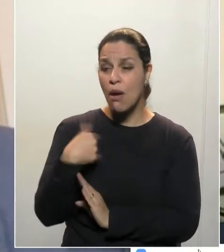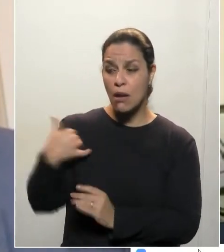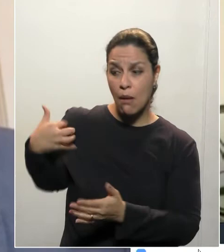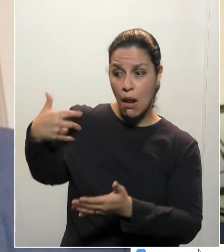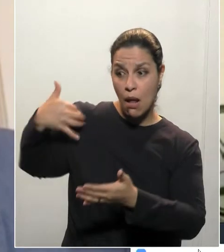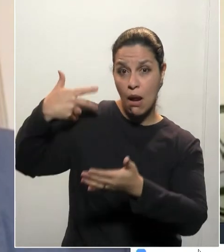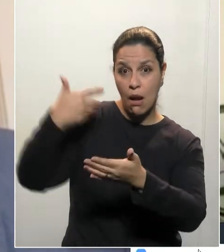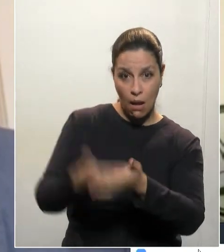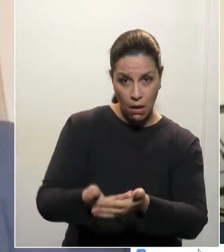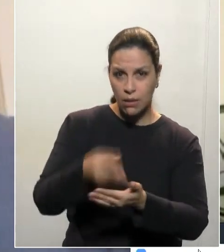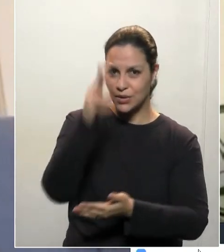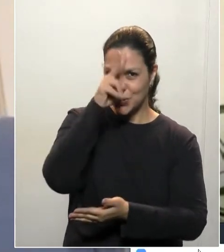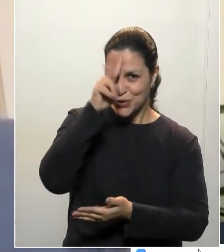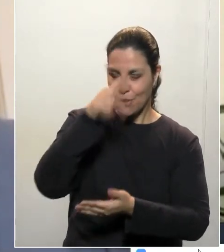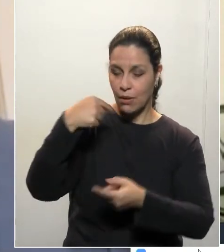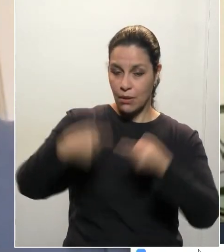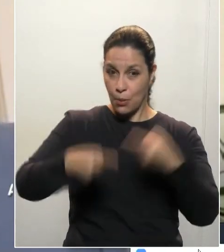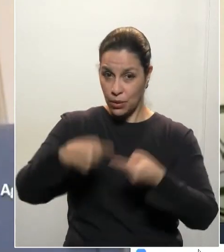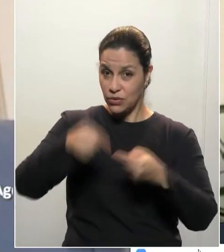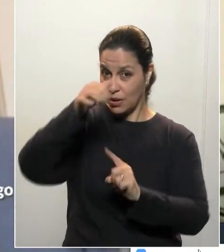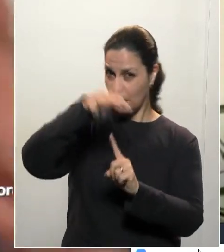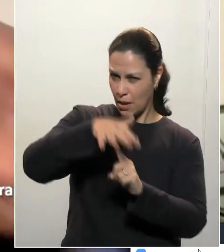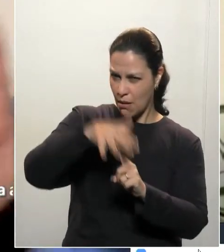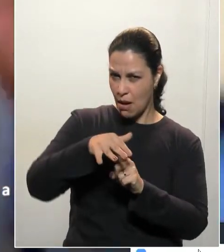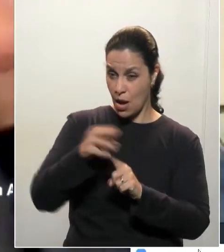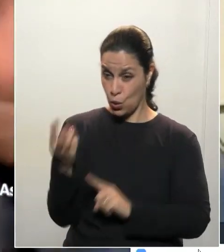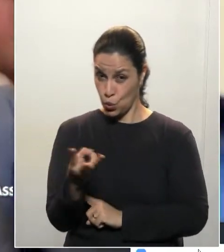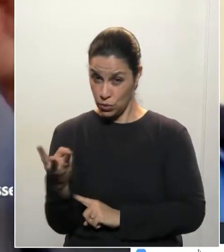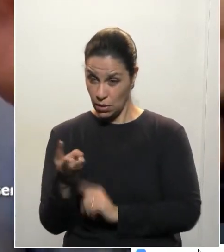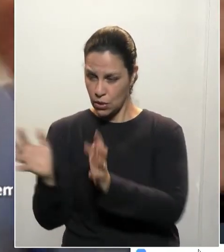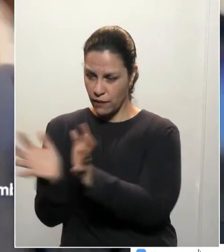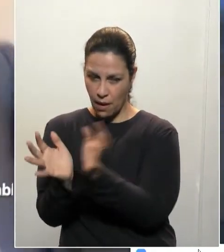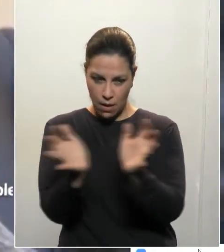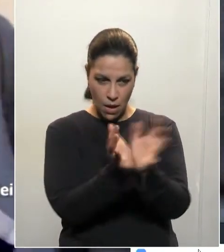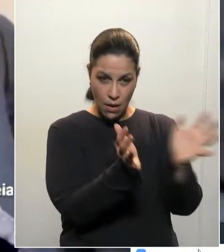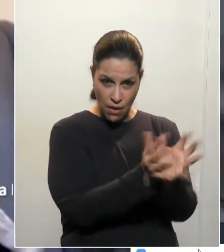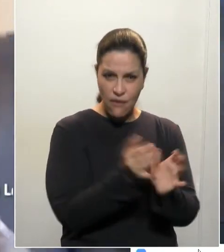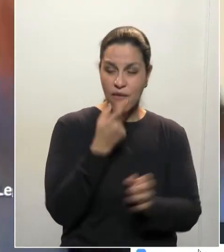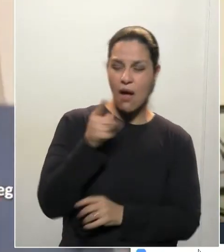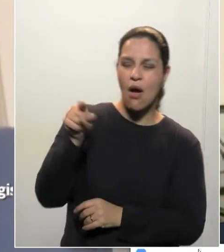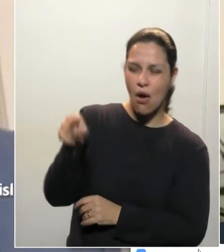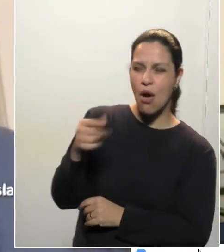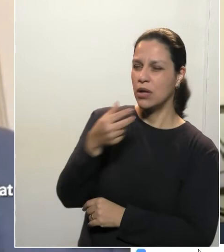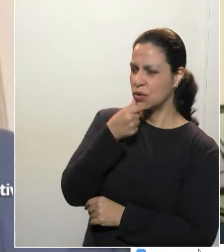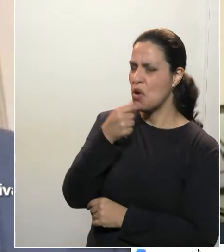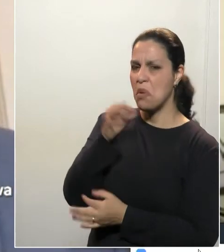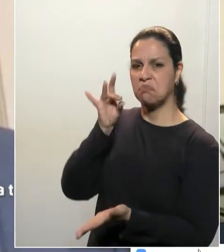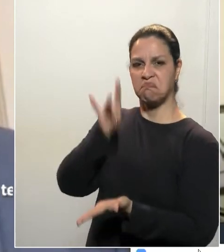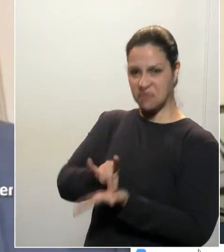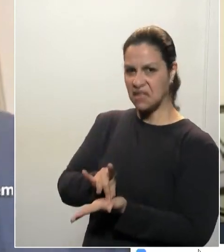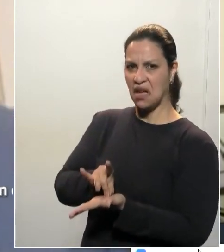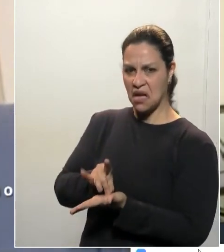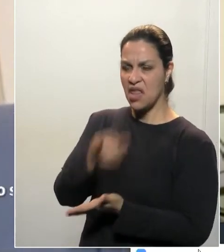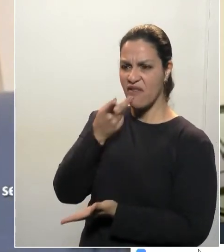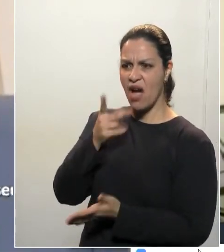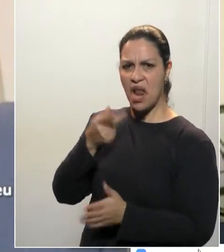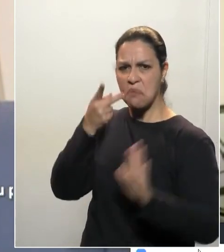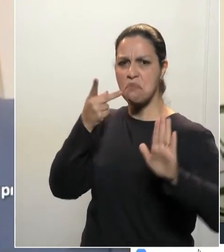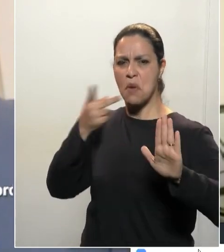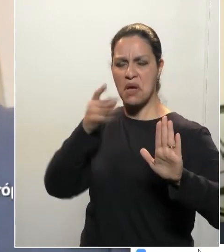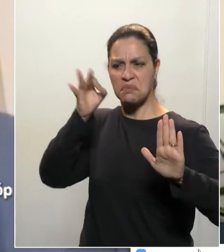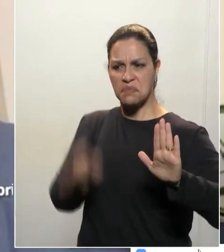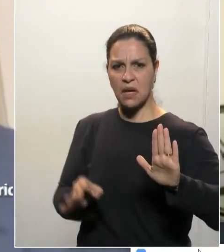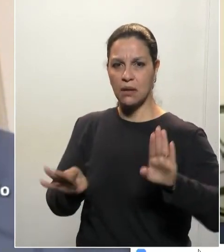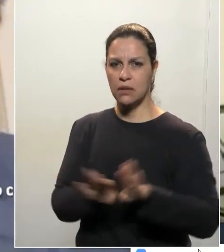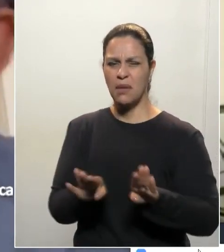política paranaense. E eles dirão pros senhores. Aquele ali, lá vai o homem que tem palavra. Ou então, quando